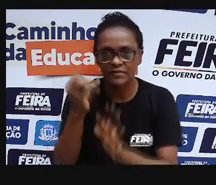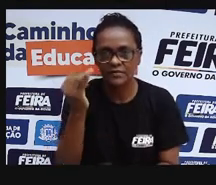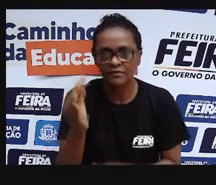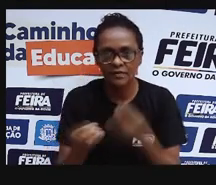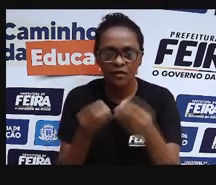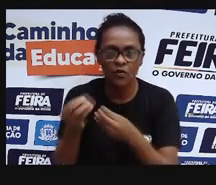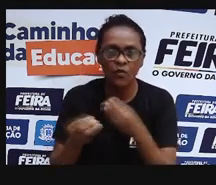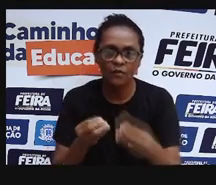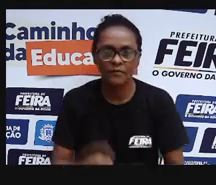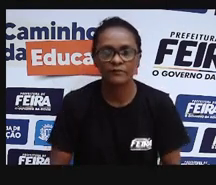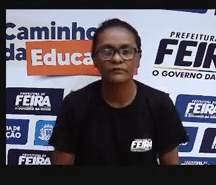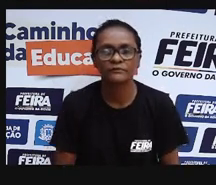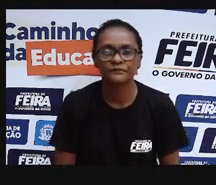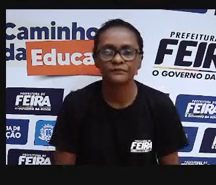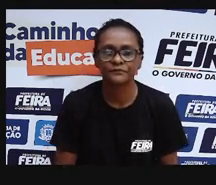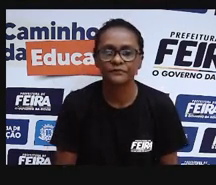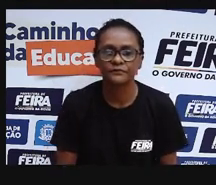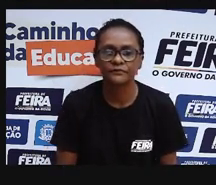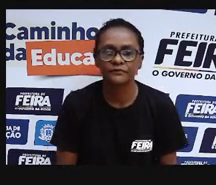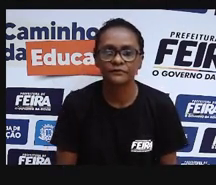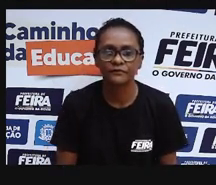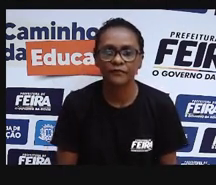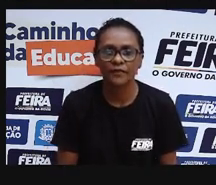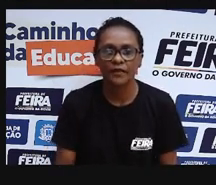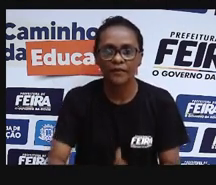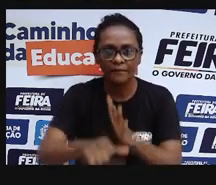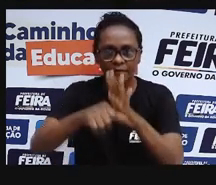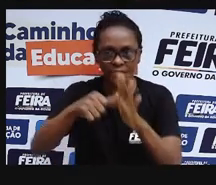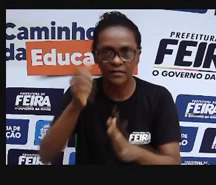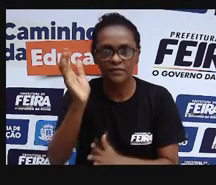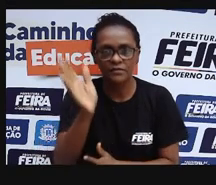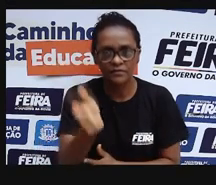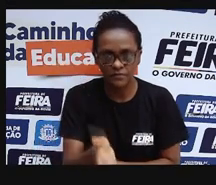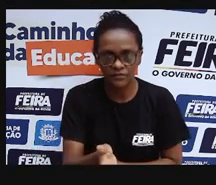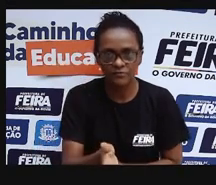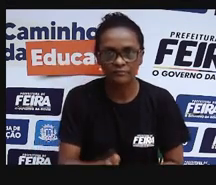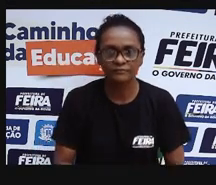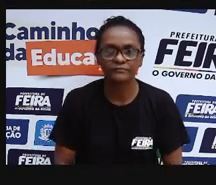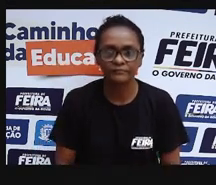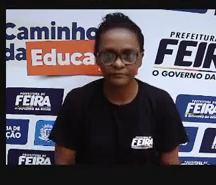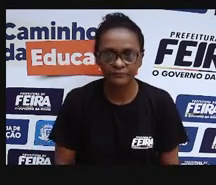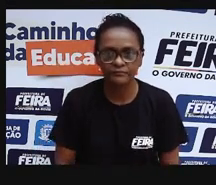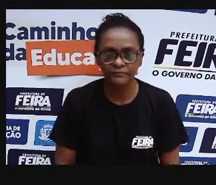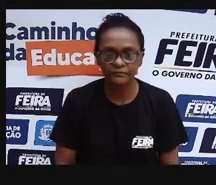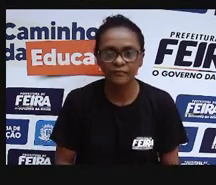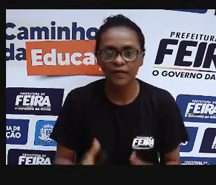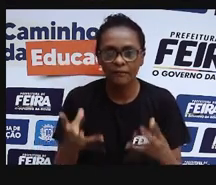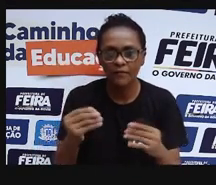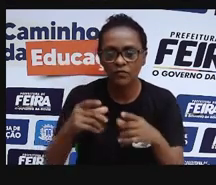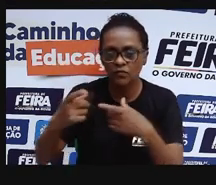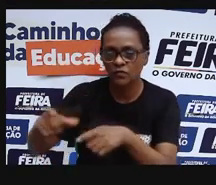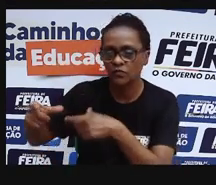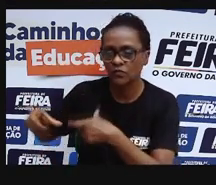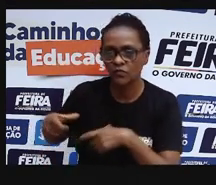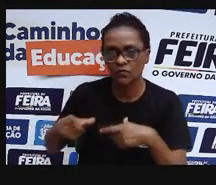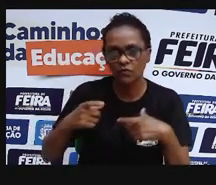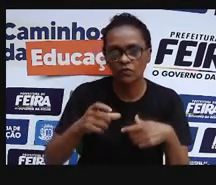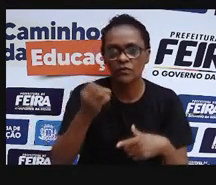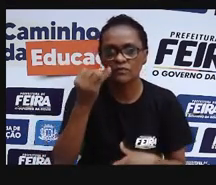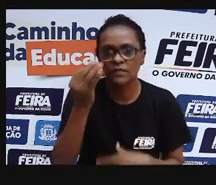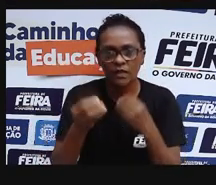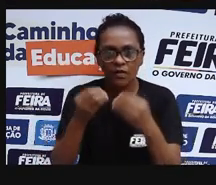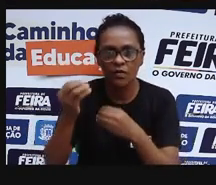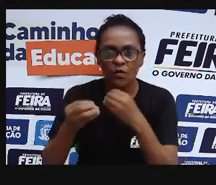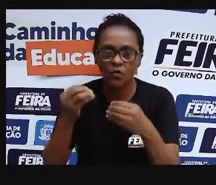Nós, então, vimos uma etapa, né? Esses cenários, existem vários cenários que vão explicando como o SUS